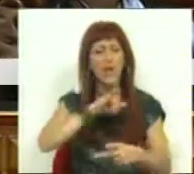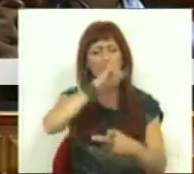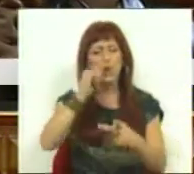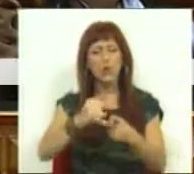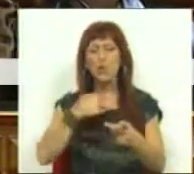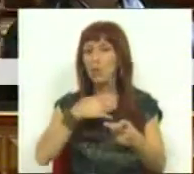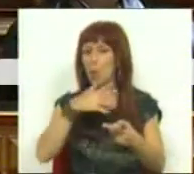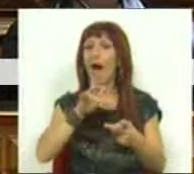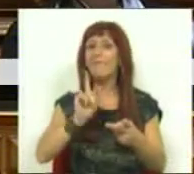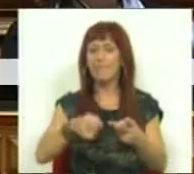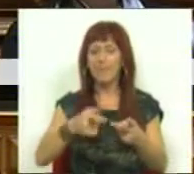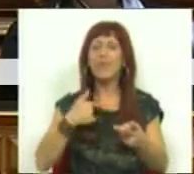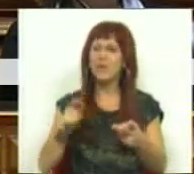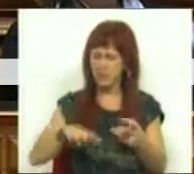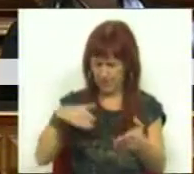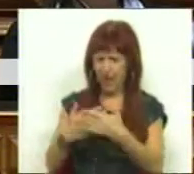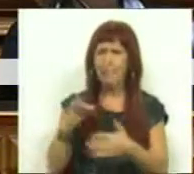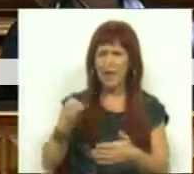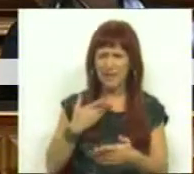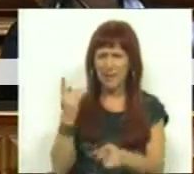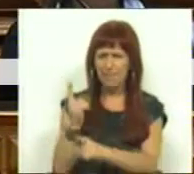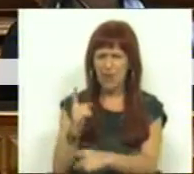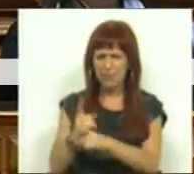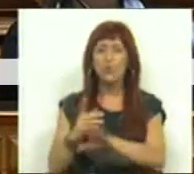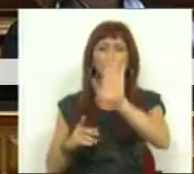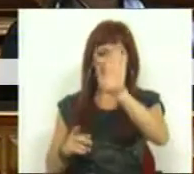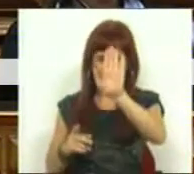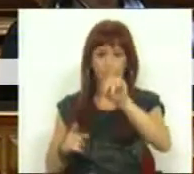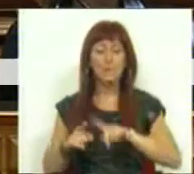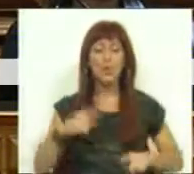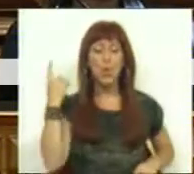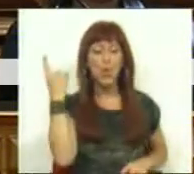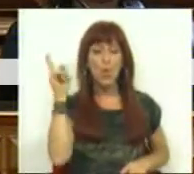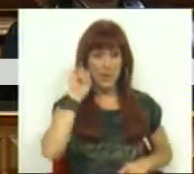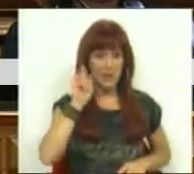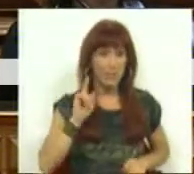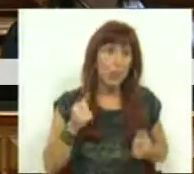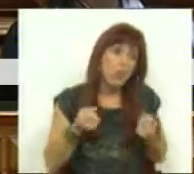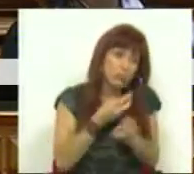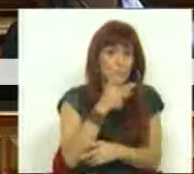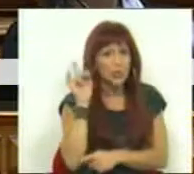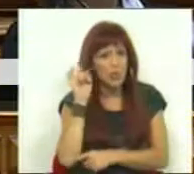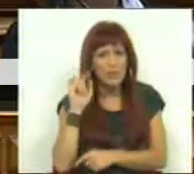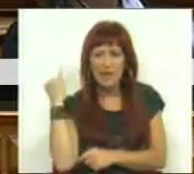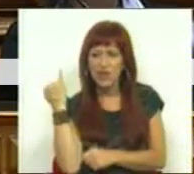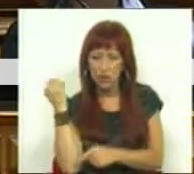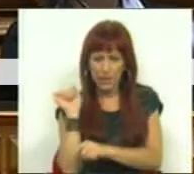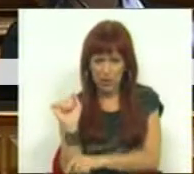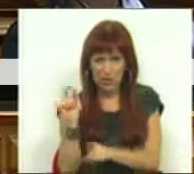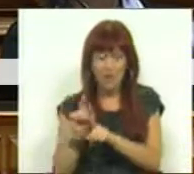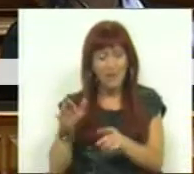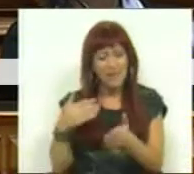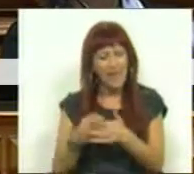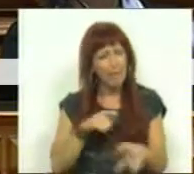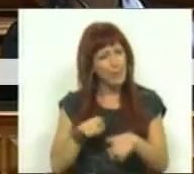referência que eu queria fazer, também dirigida ao PSD, é que um dos principais instrumentos de